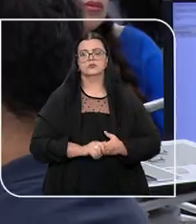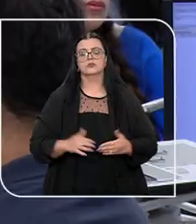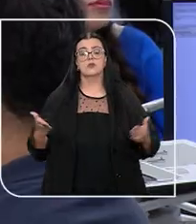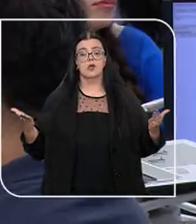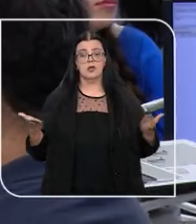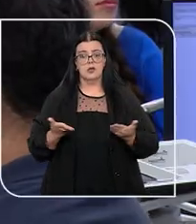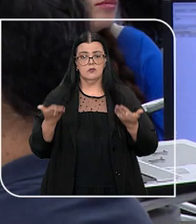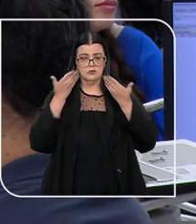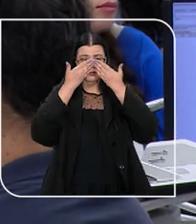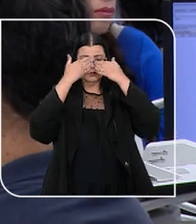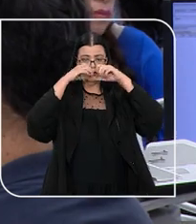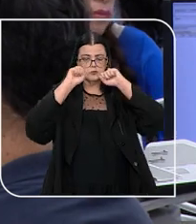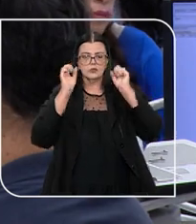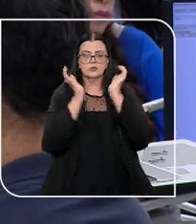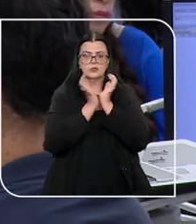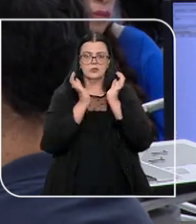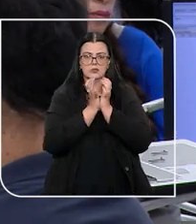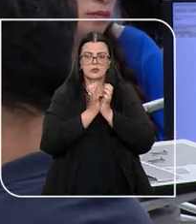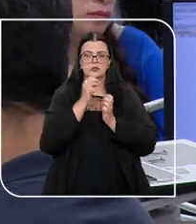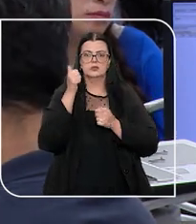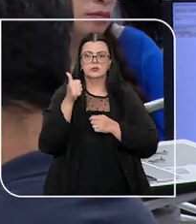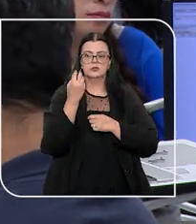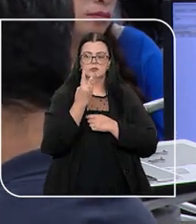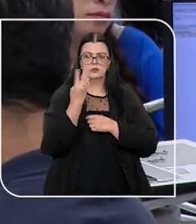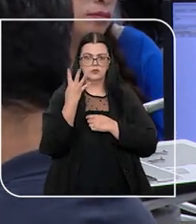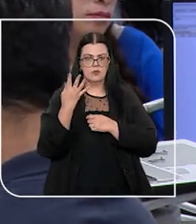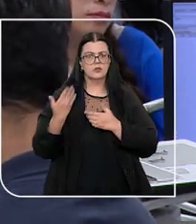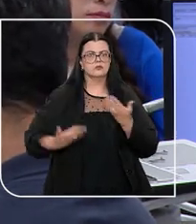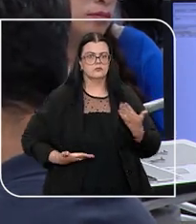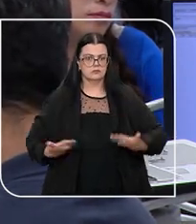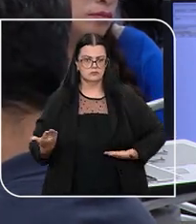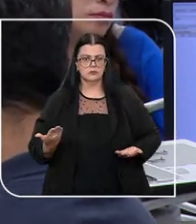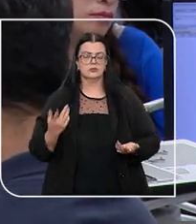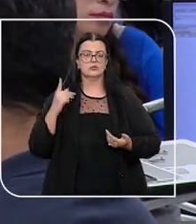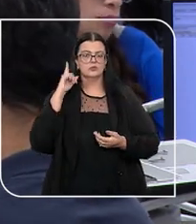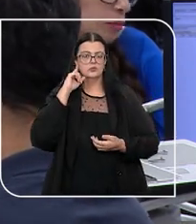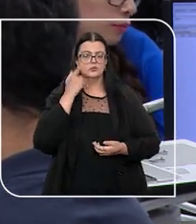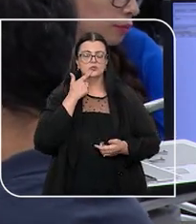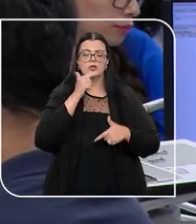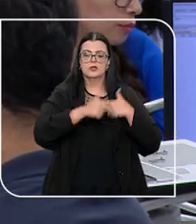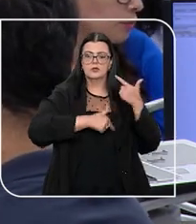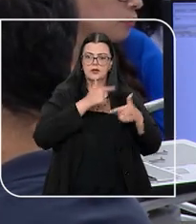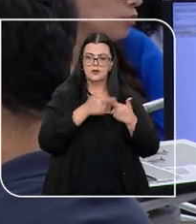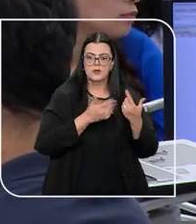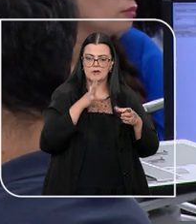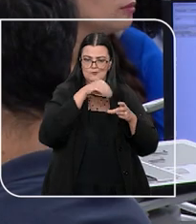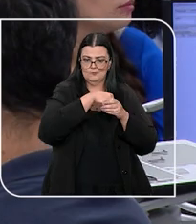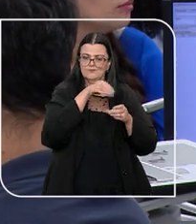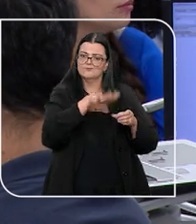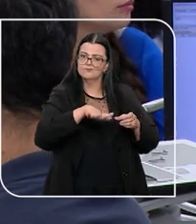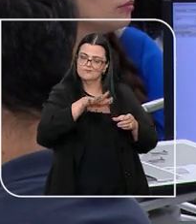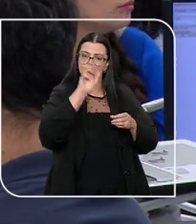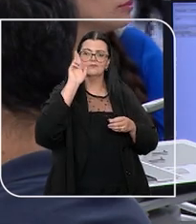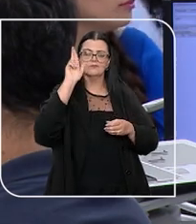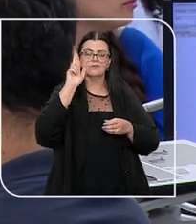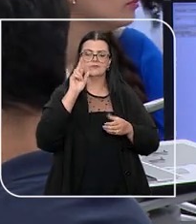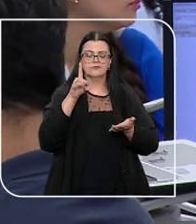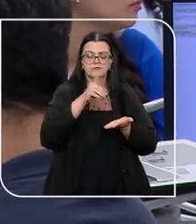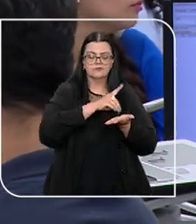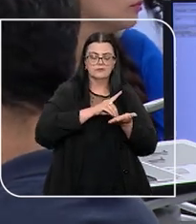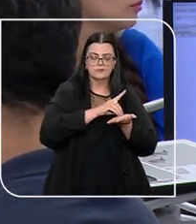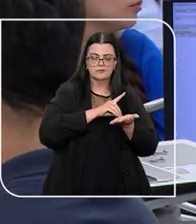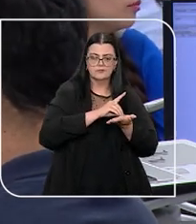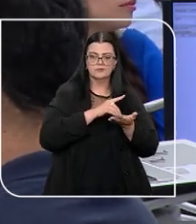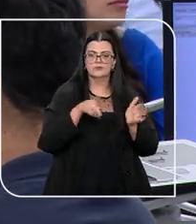Atualmente, o Tribunal conta com uma equipe de 134 colaboradores surdos que trabalham nesta sessão, responsável pela